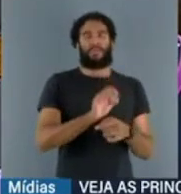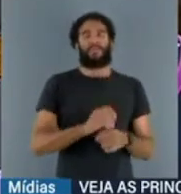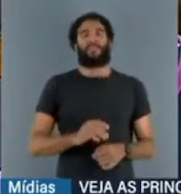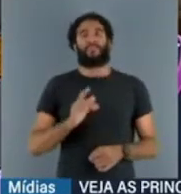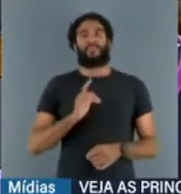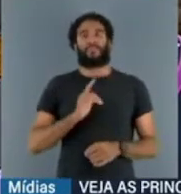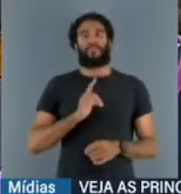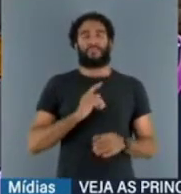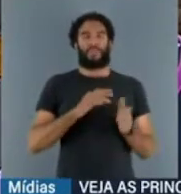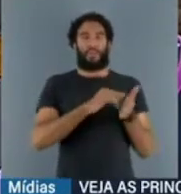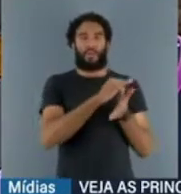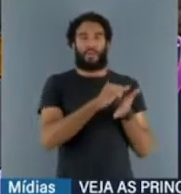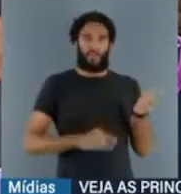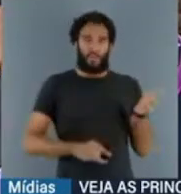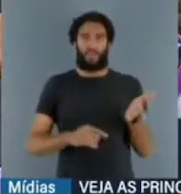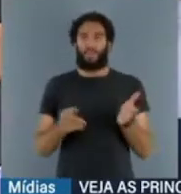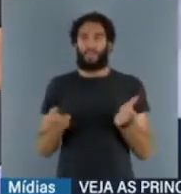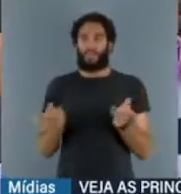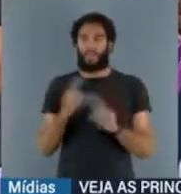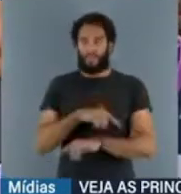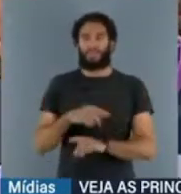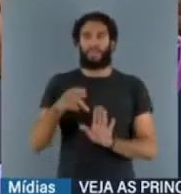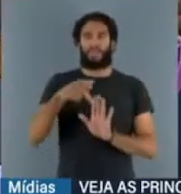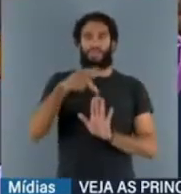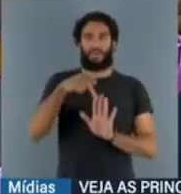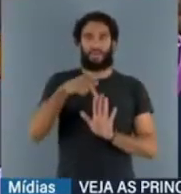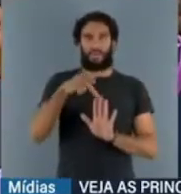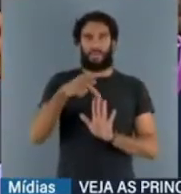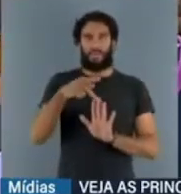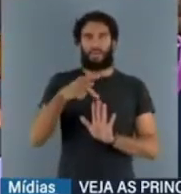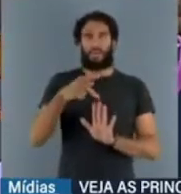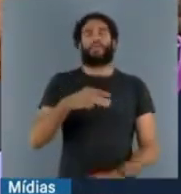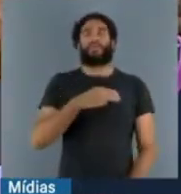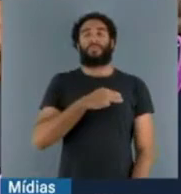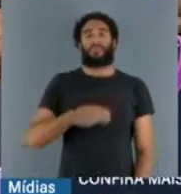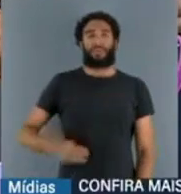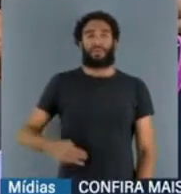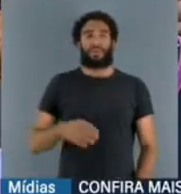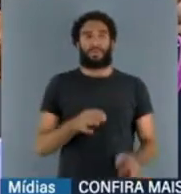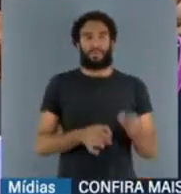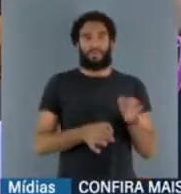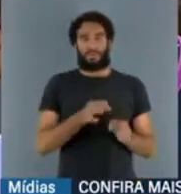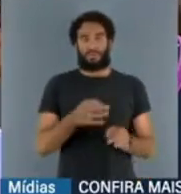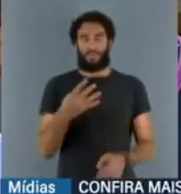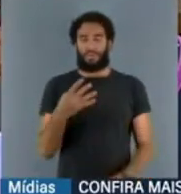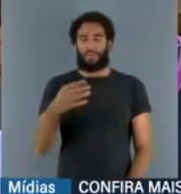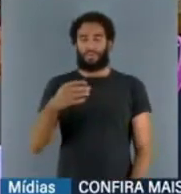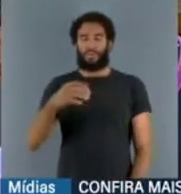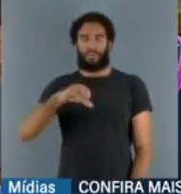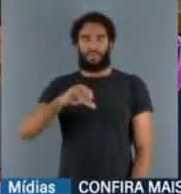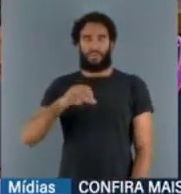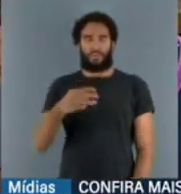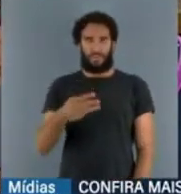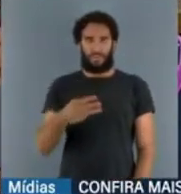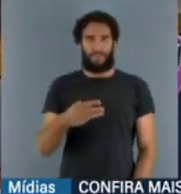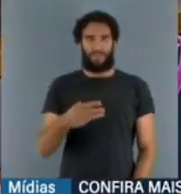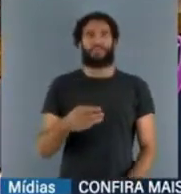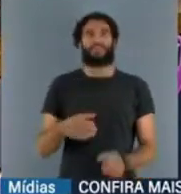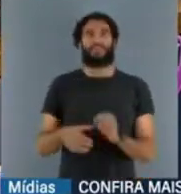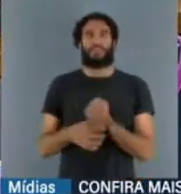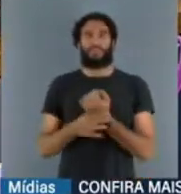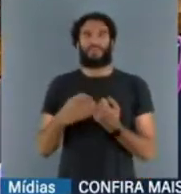ajuizada contra a portaria do então ministro da Justiça, 493 de 2020, em Segurança Pública,